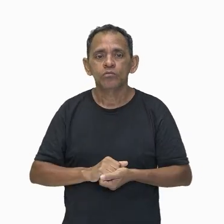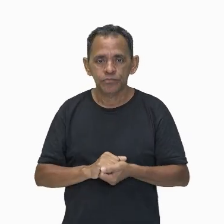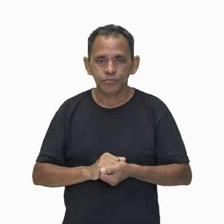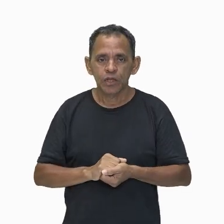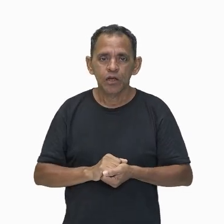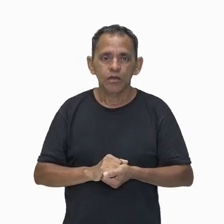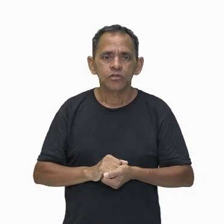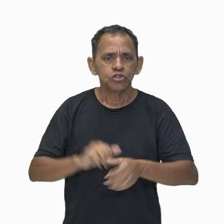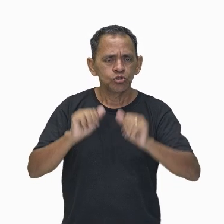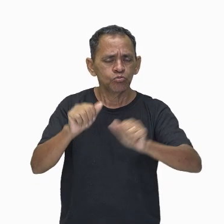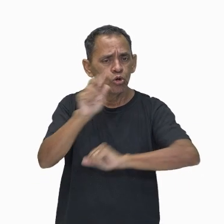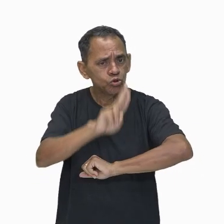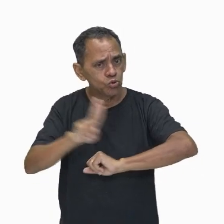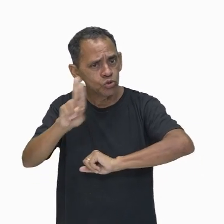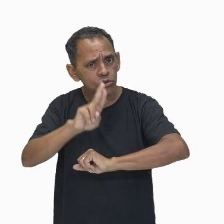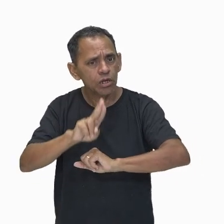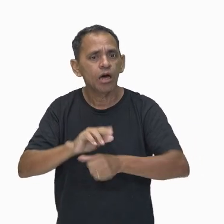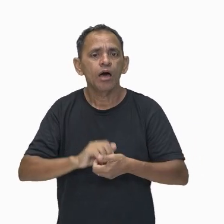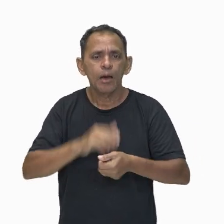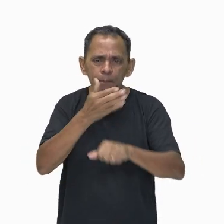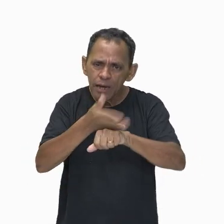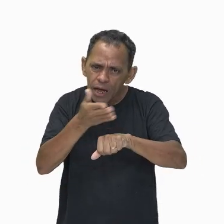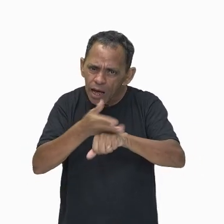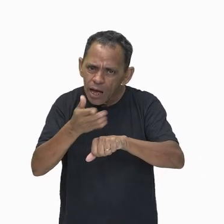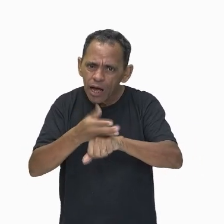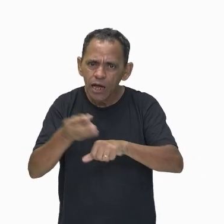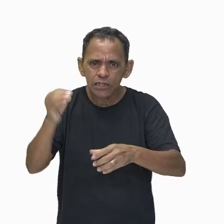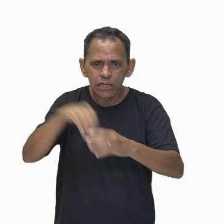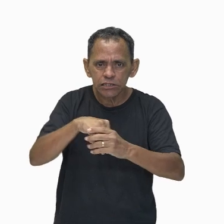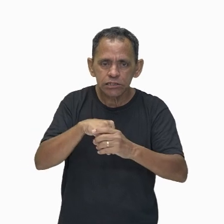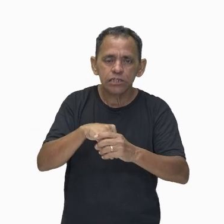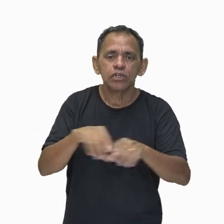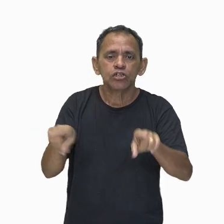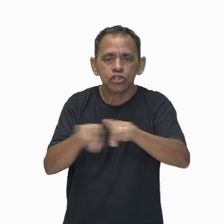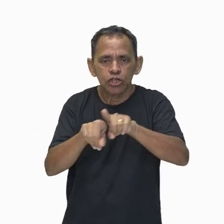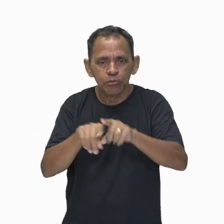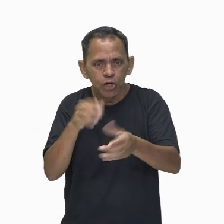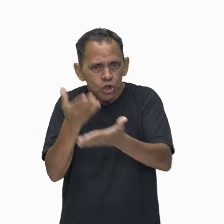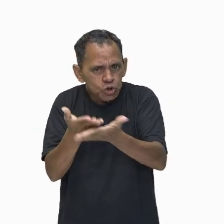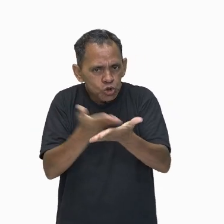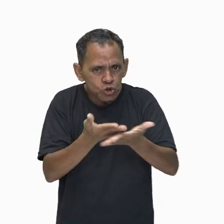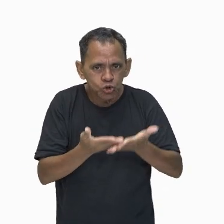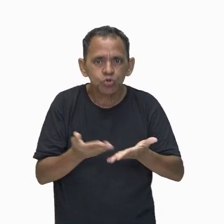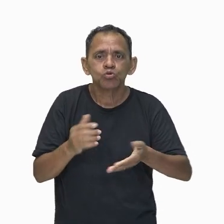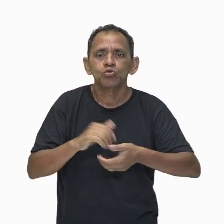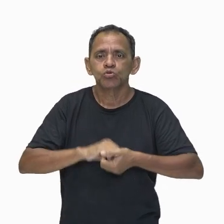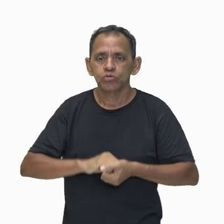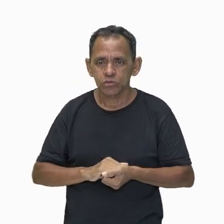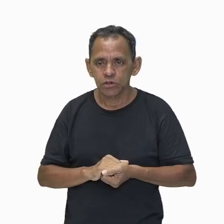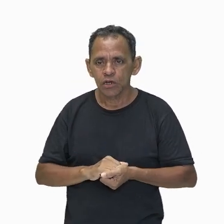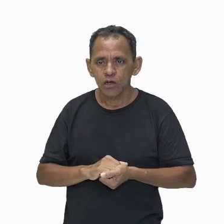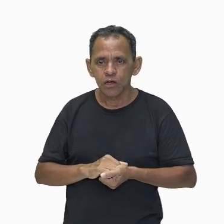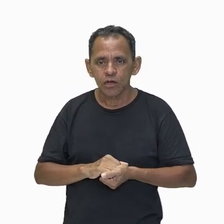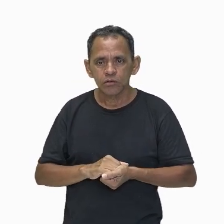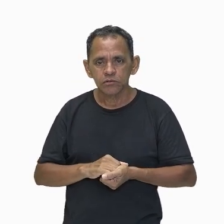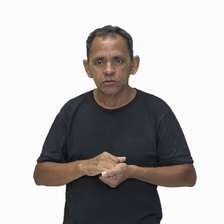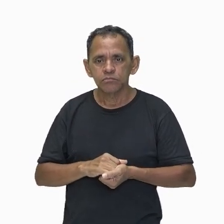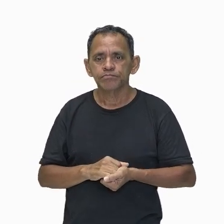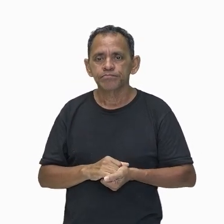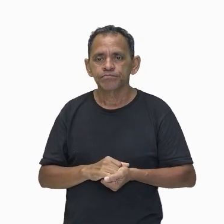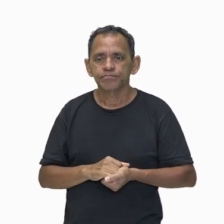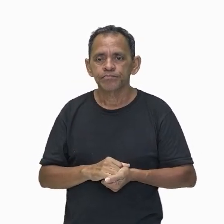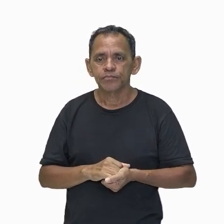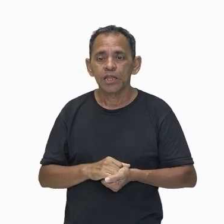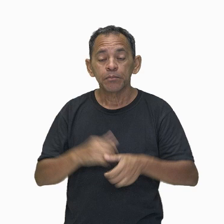gente? A gente consegue perceber, por exemplo, nas suspensões do carro. E a maior parte dessas aplicações